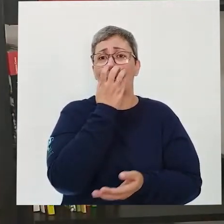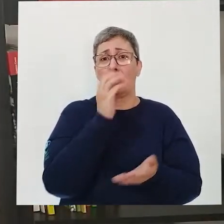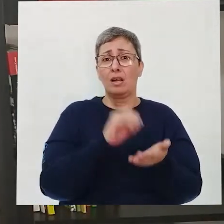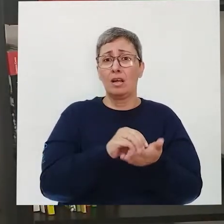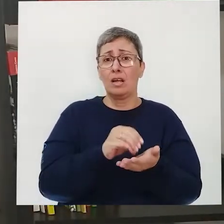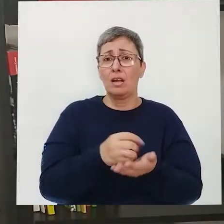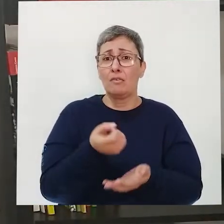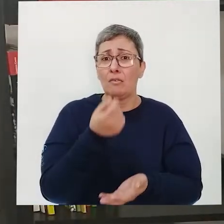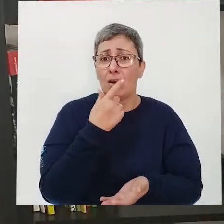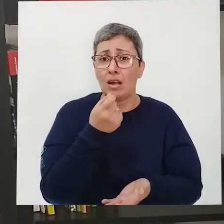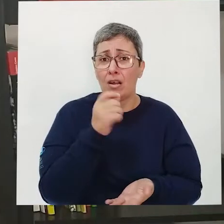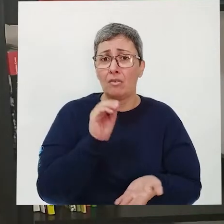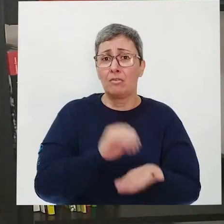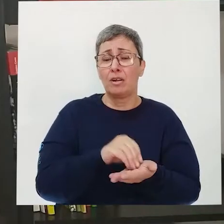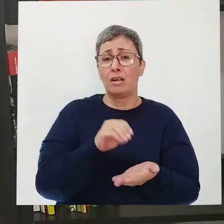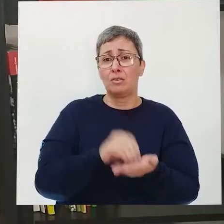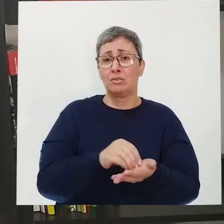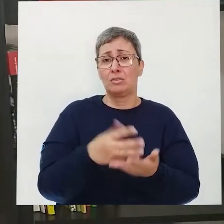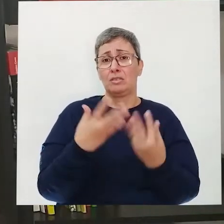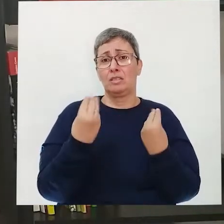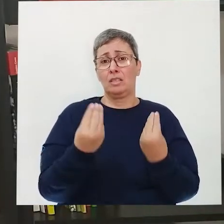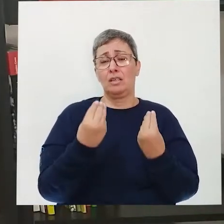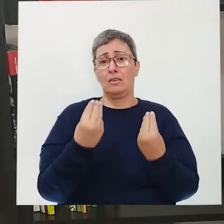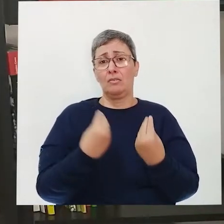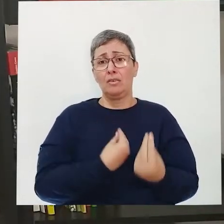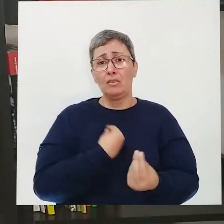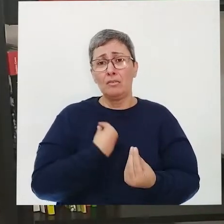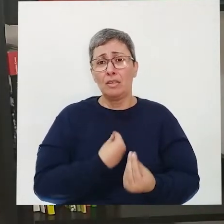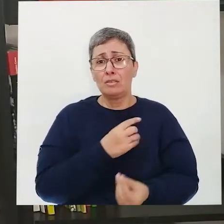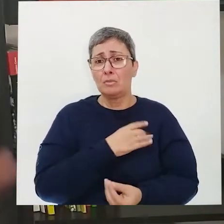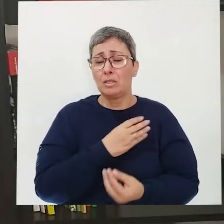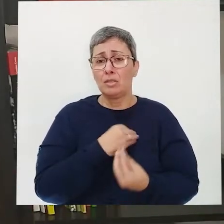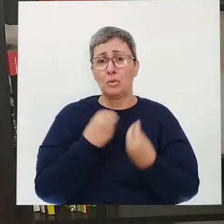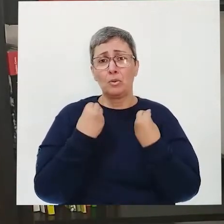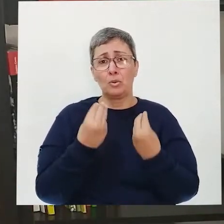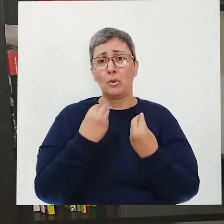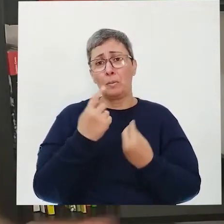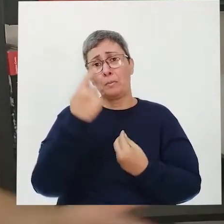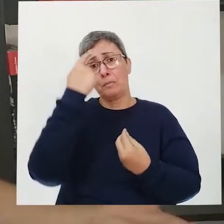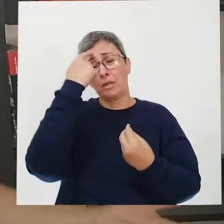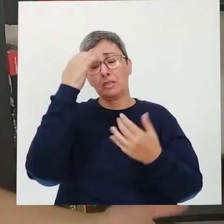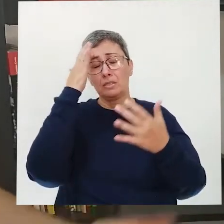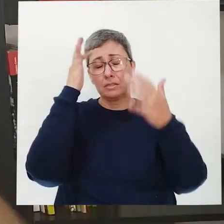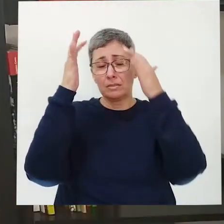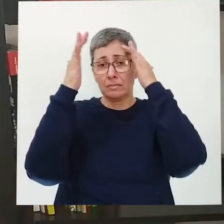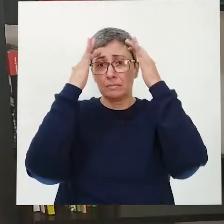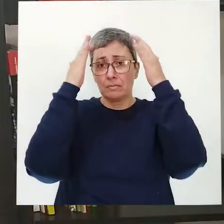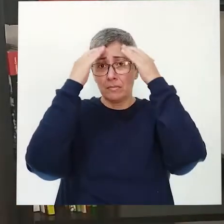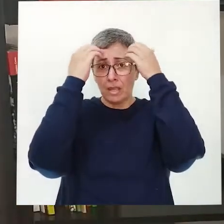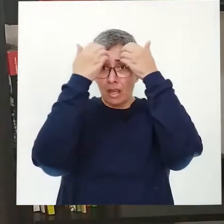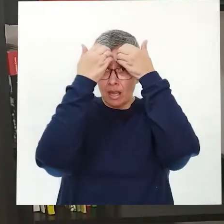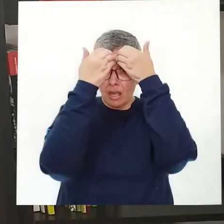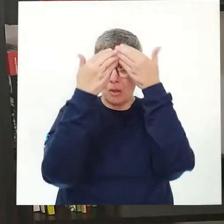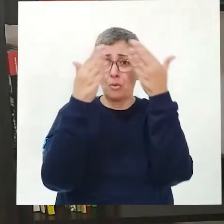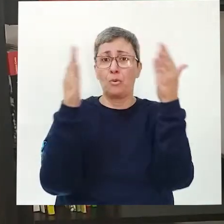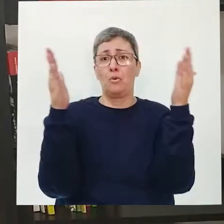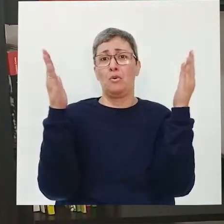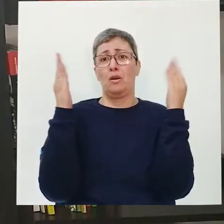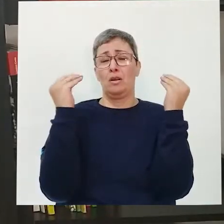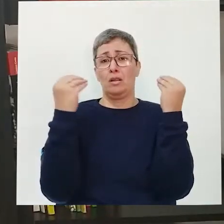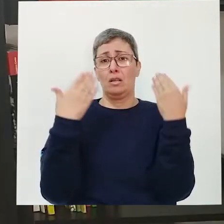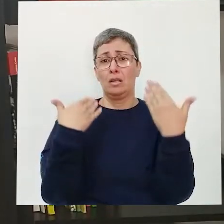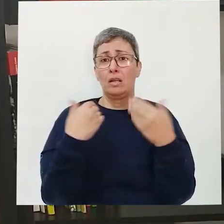remédios básicos. A gente não pode viver com esse medo. Pensem nisso, reflitam, ampliem essa